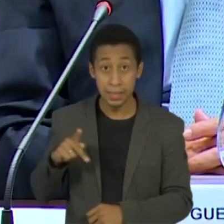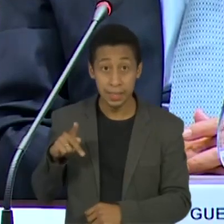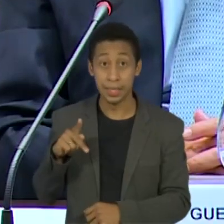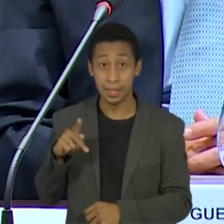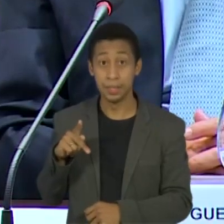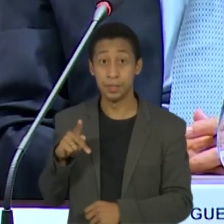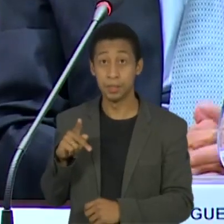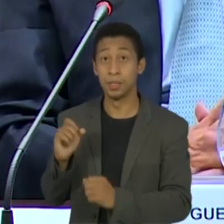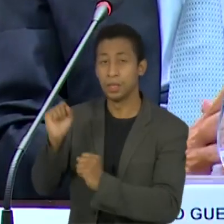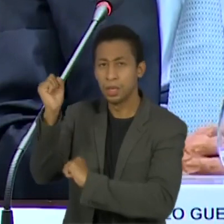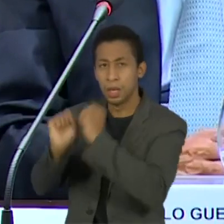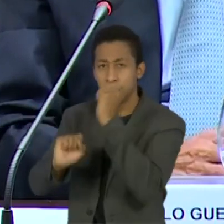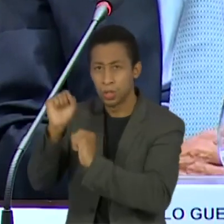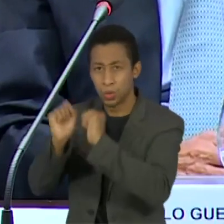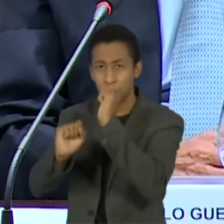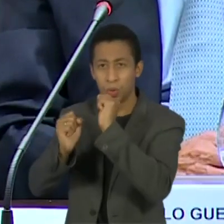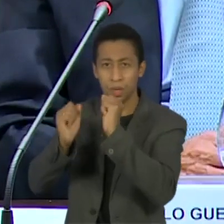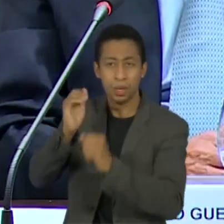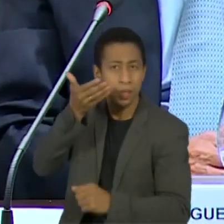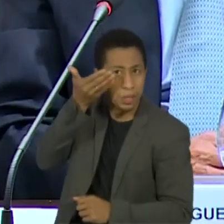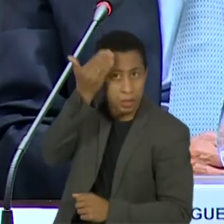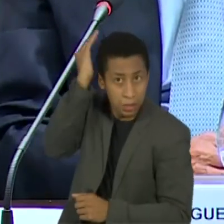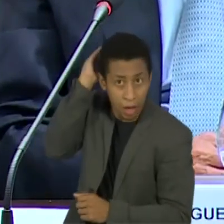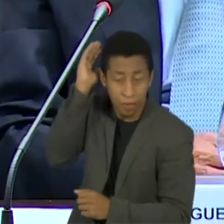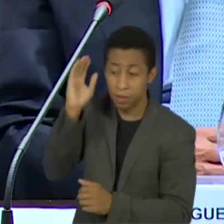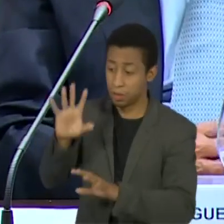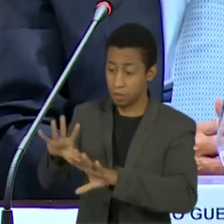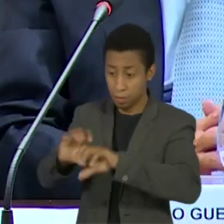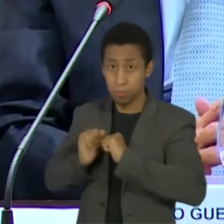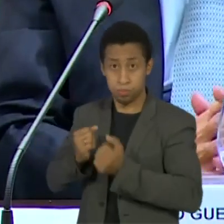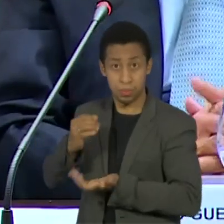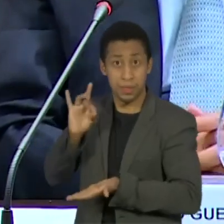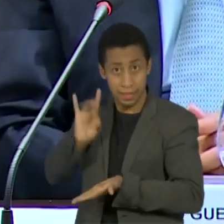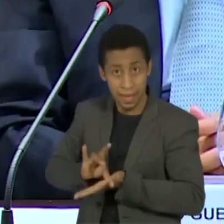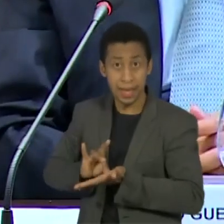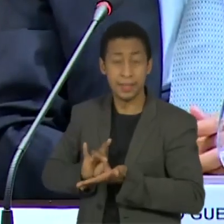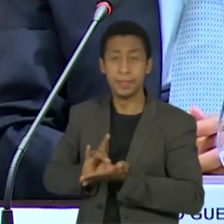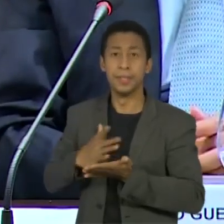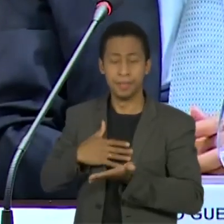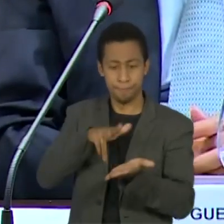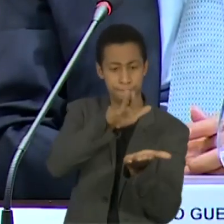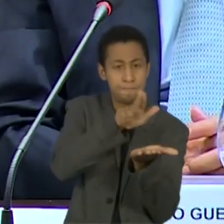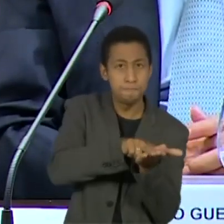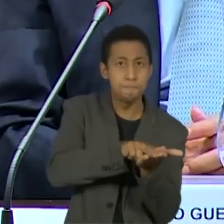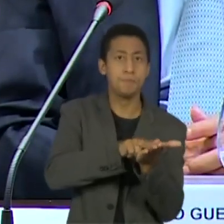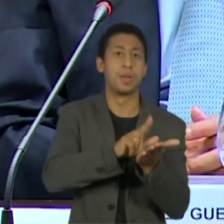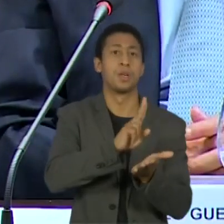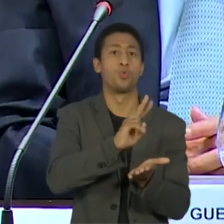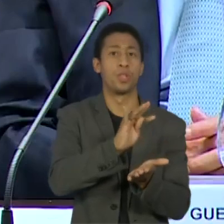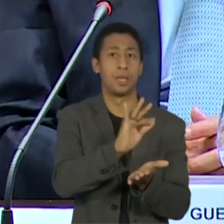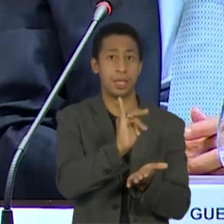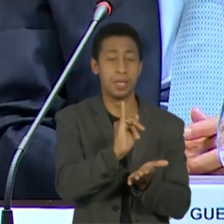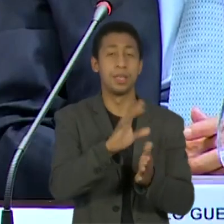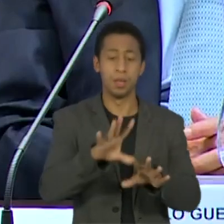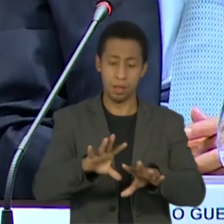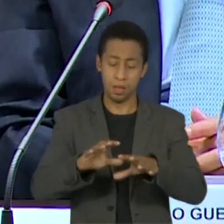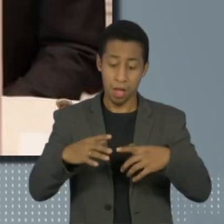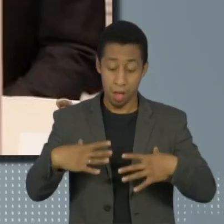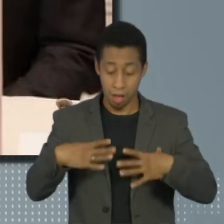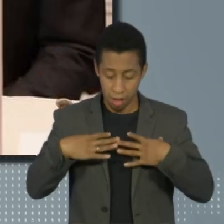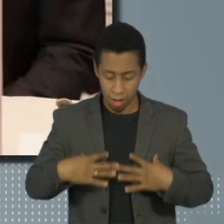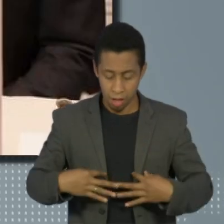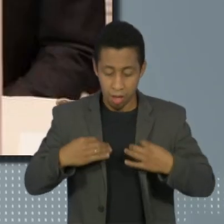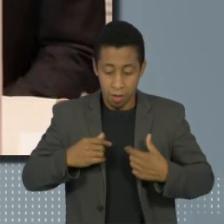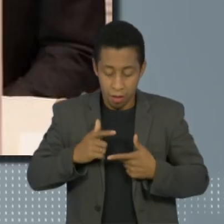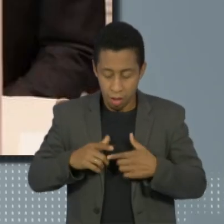das Indústrias do Estado, Paulo Skaff, testou positivo para o coronavírus. Ele está internado no Hospital Sírio-Libanês, com quadros de pneumonia leve.